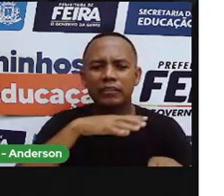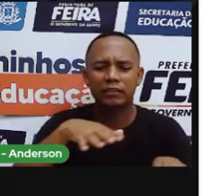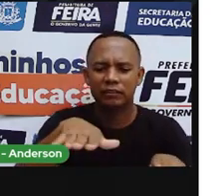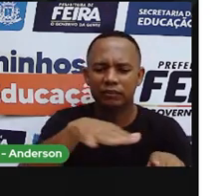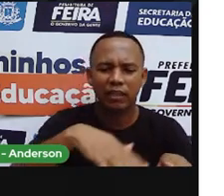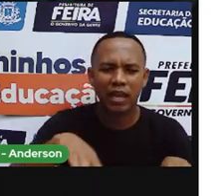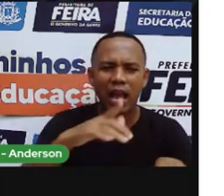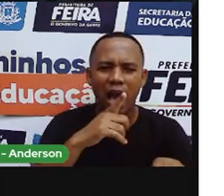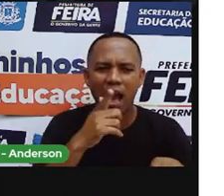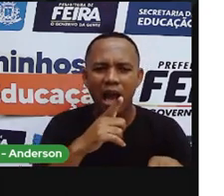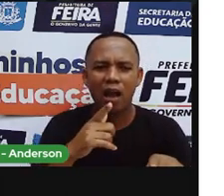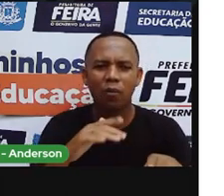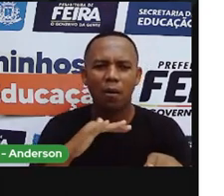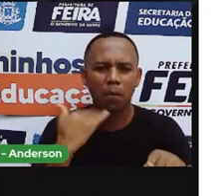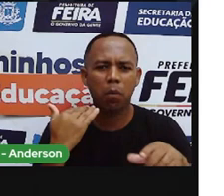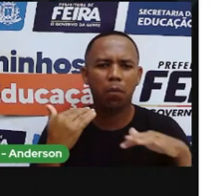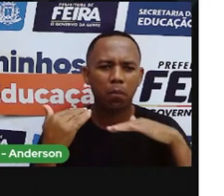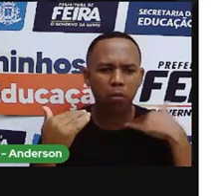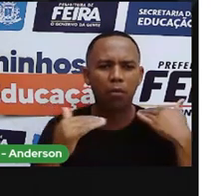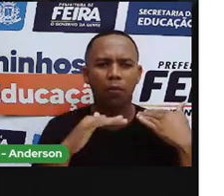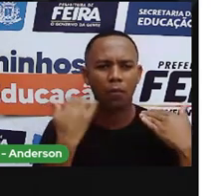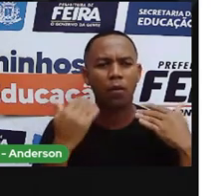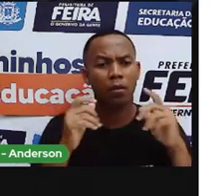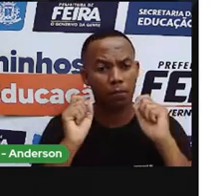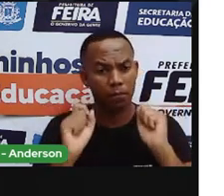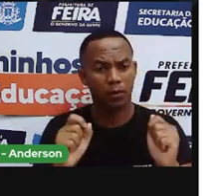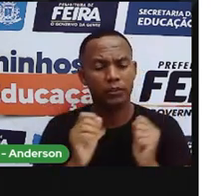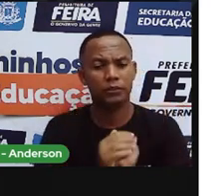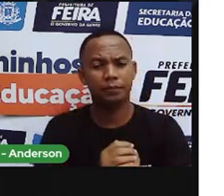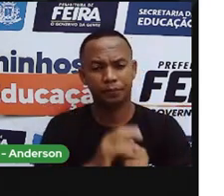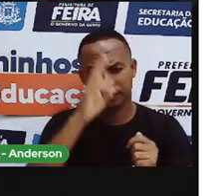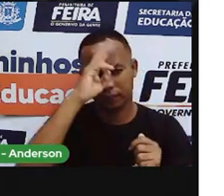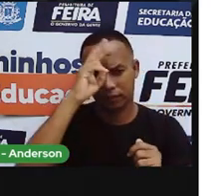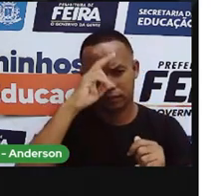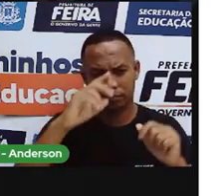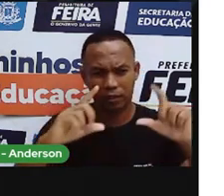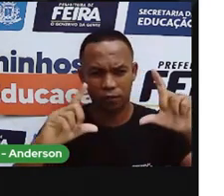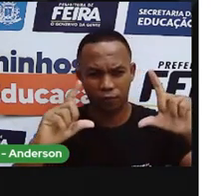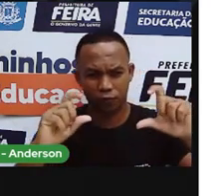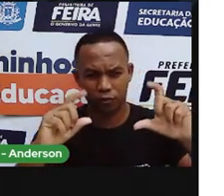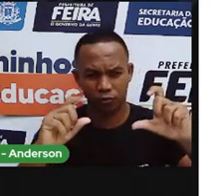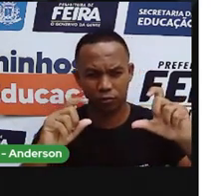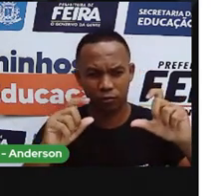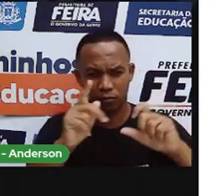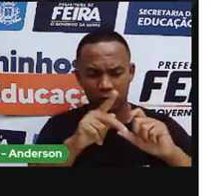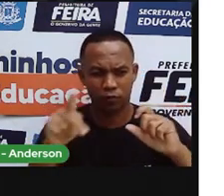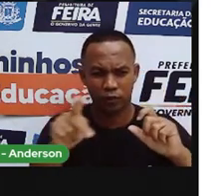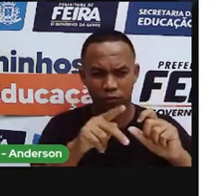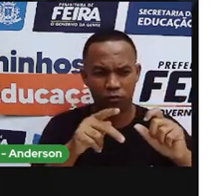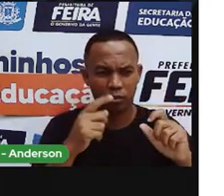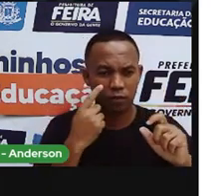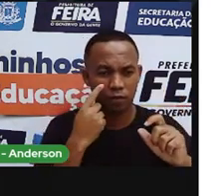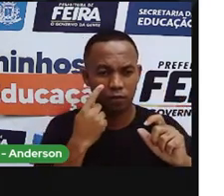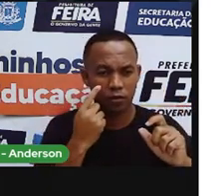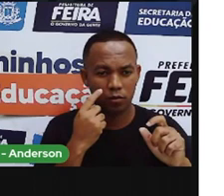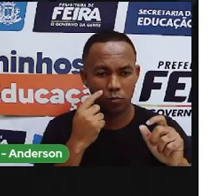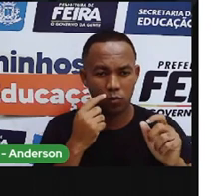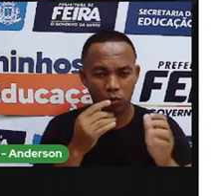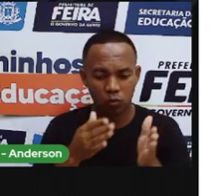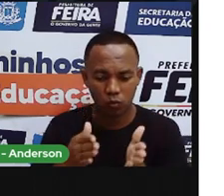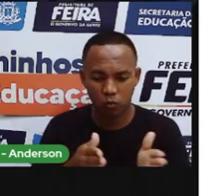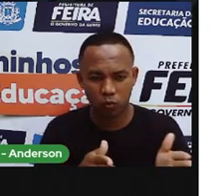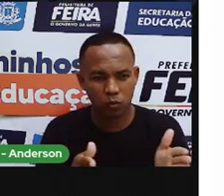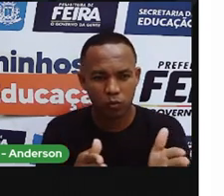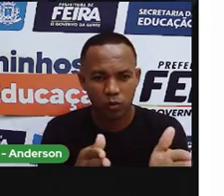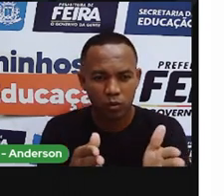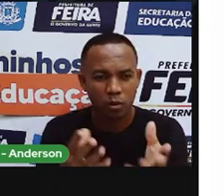ali. Lembra que a Pro colocou uma foto, né? Na semana passada. De um rio com vários peixes mortos.